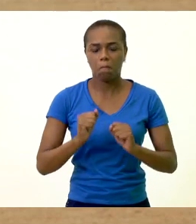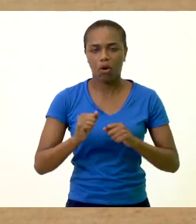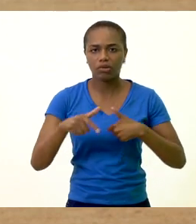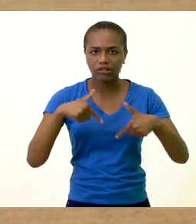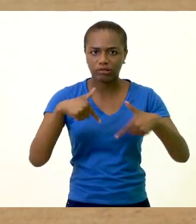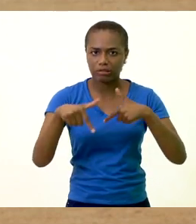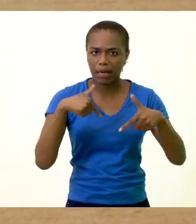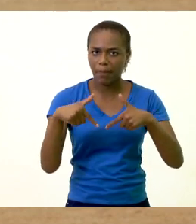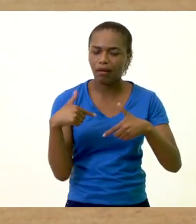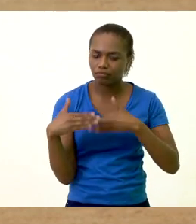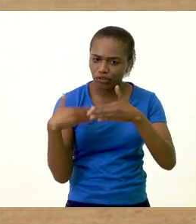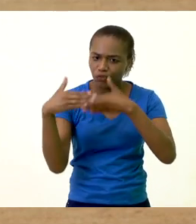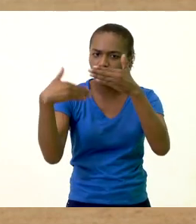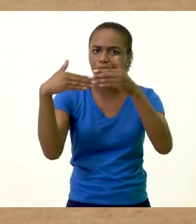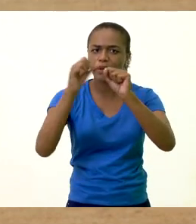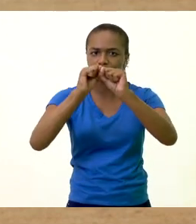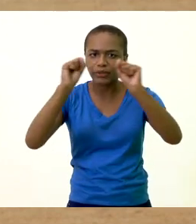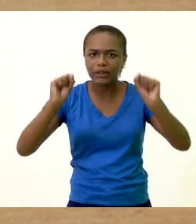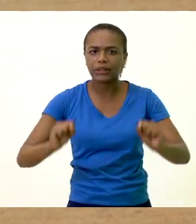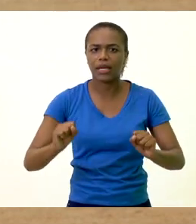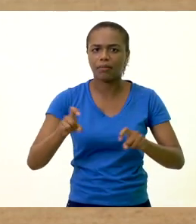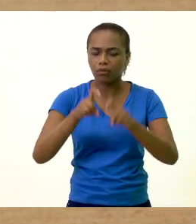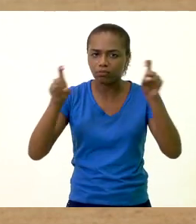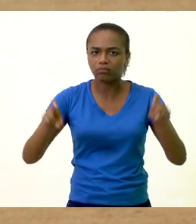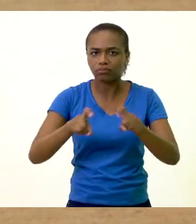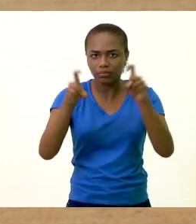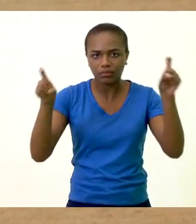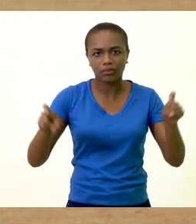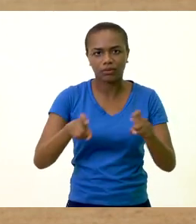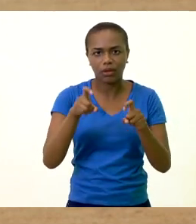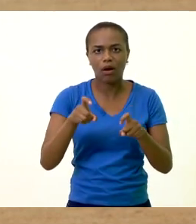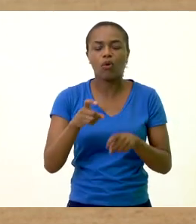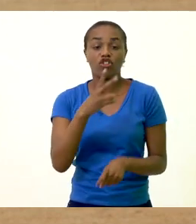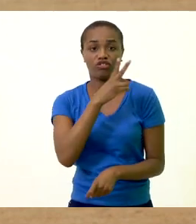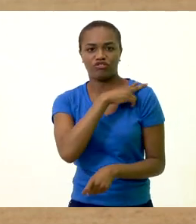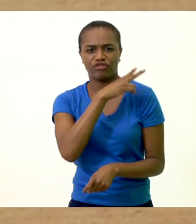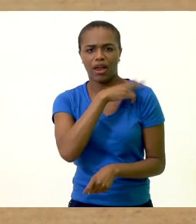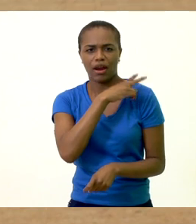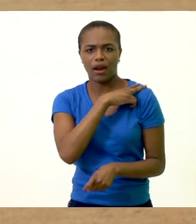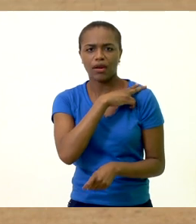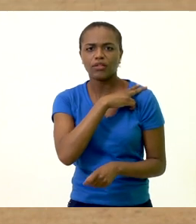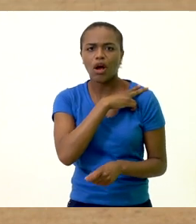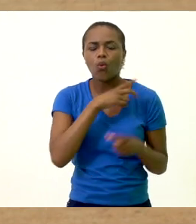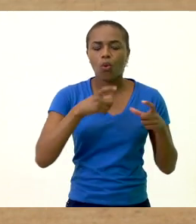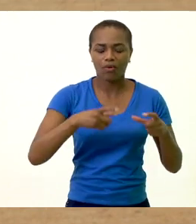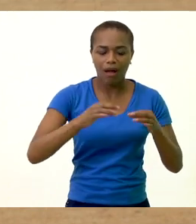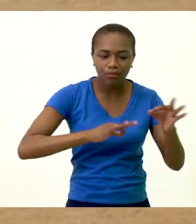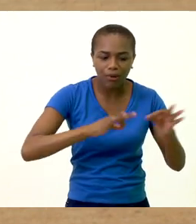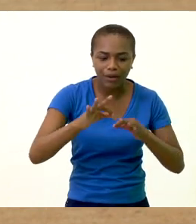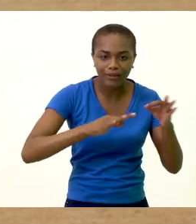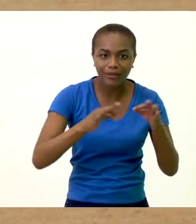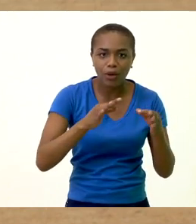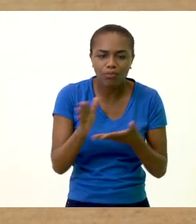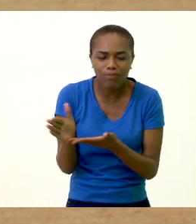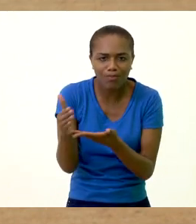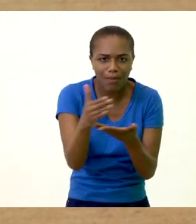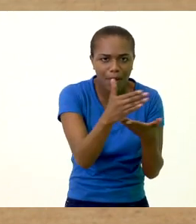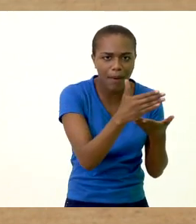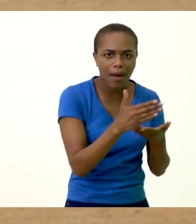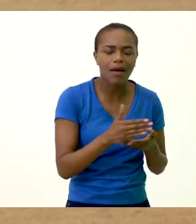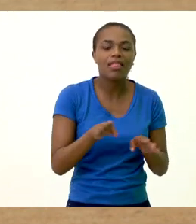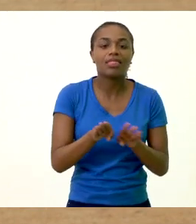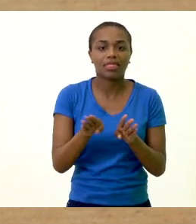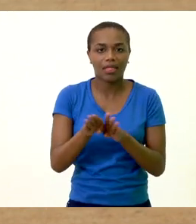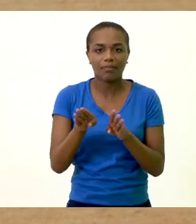pode atuar no desenvolvimento de sistemas computacionais, na gerência de centros de processamento de dados e no